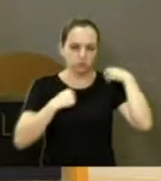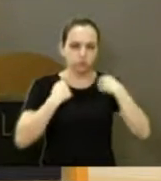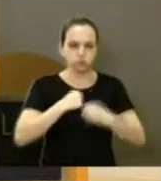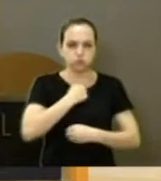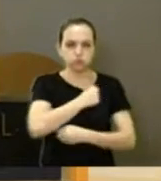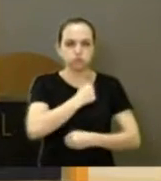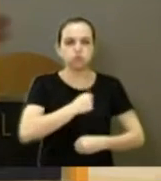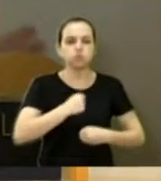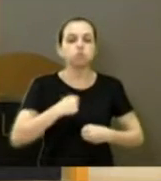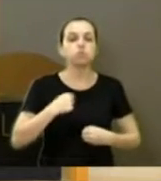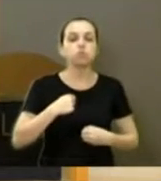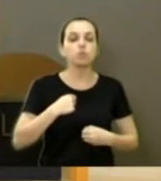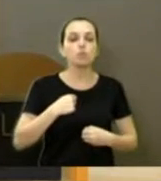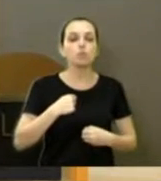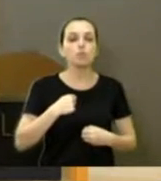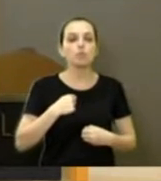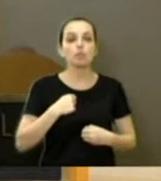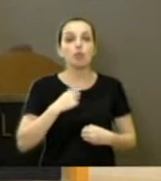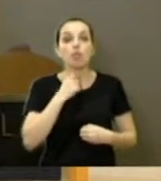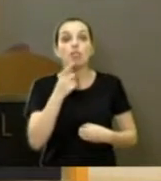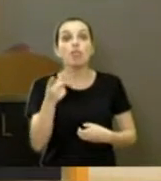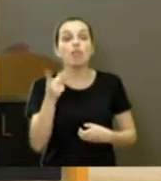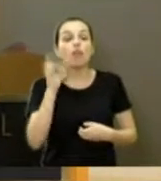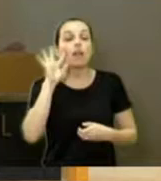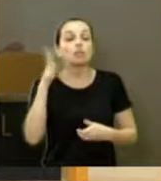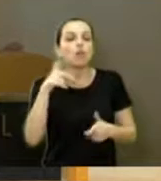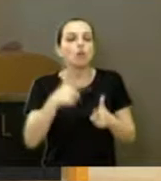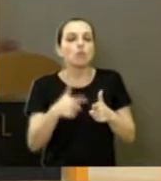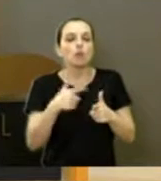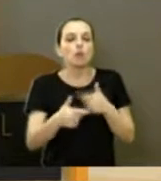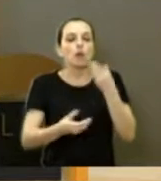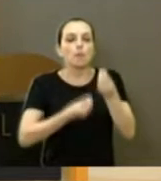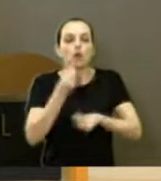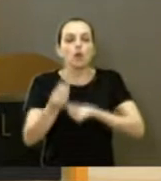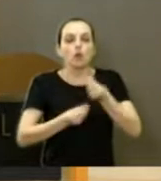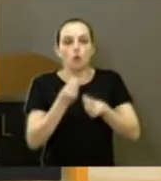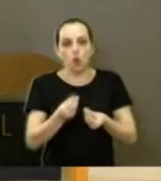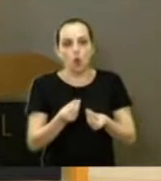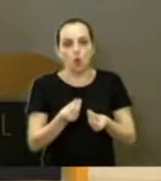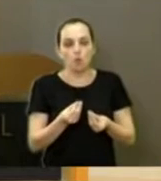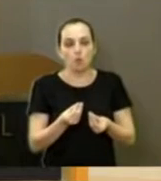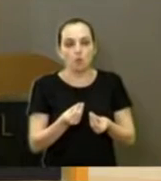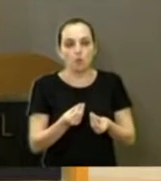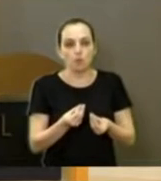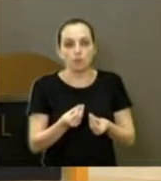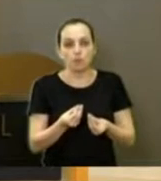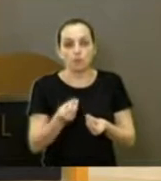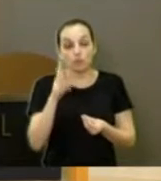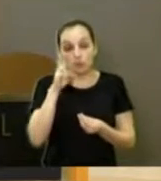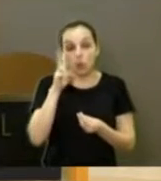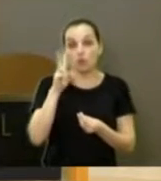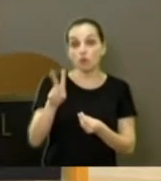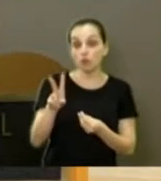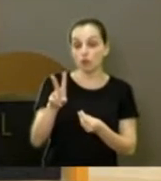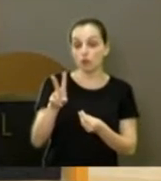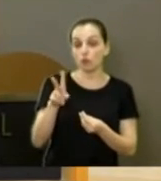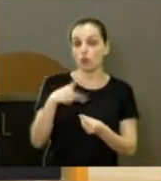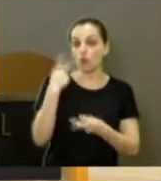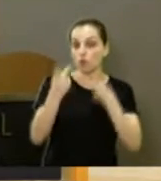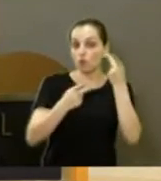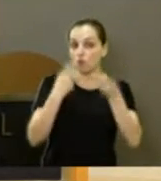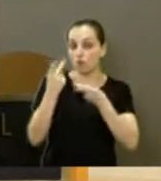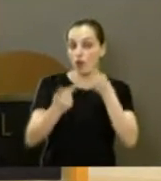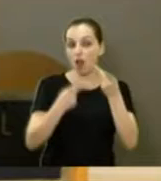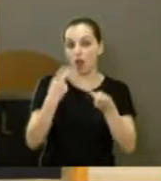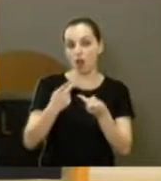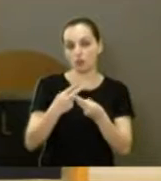igreja. E ninguém faz nada. Ninguém faz nada. Ele viu falar o diabo